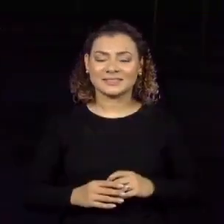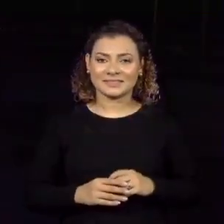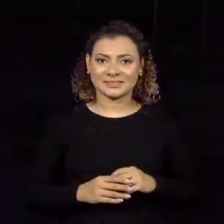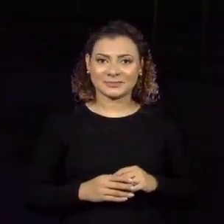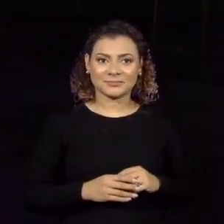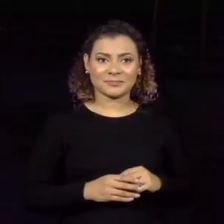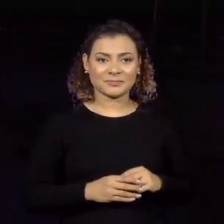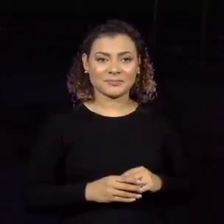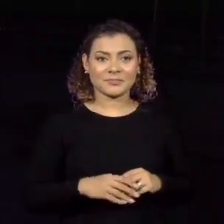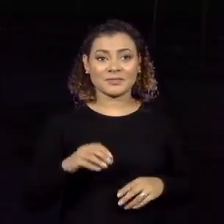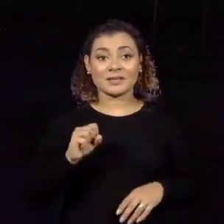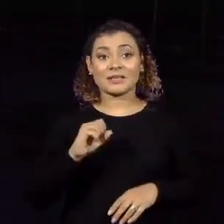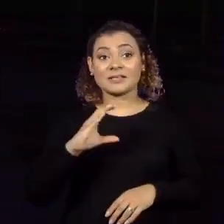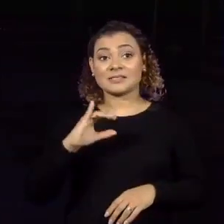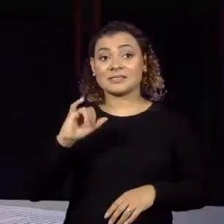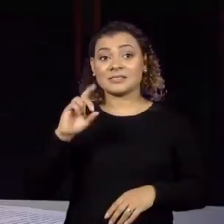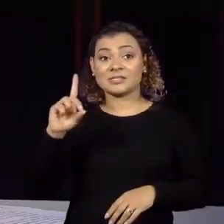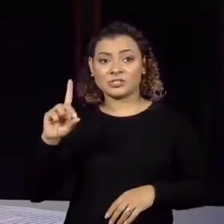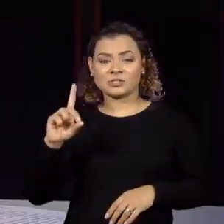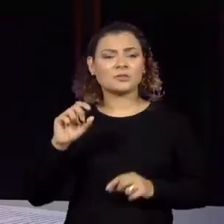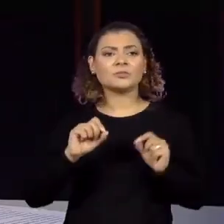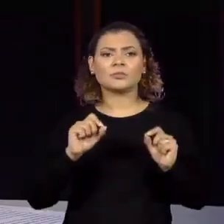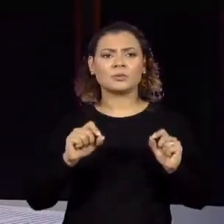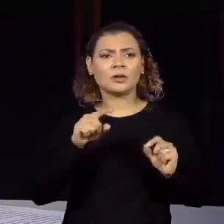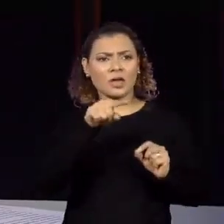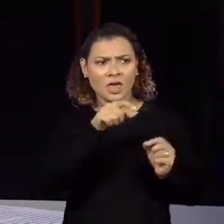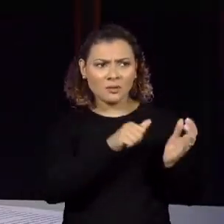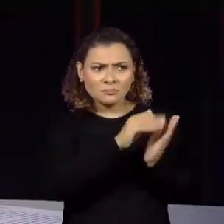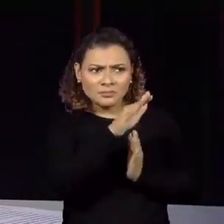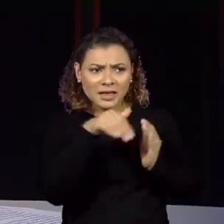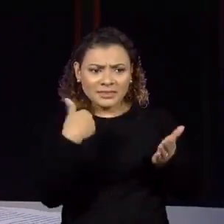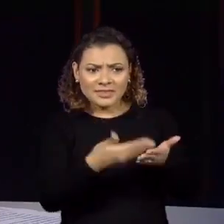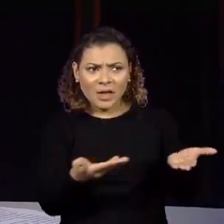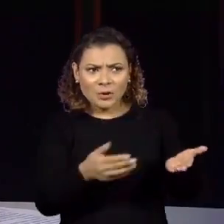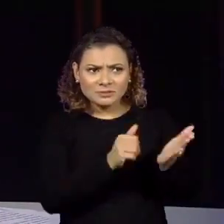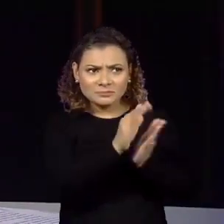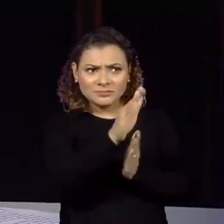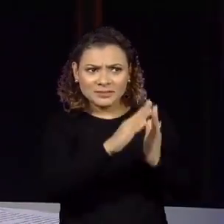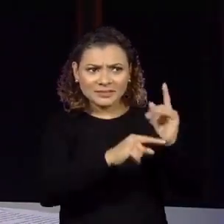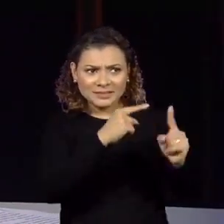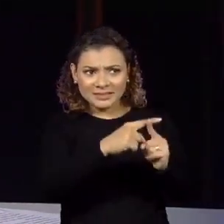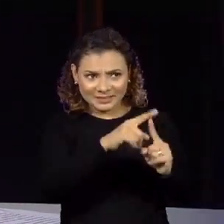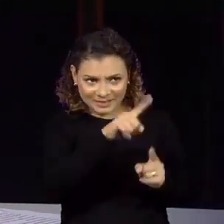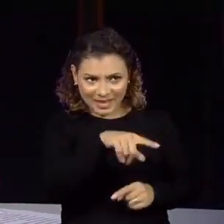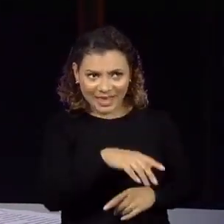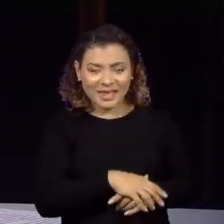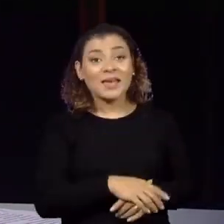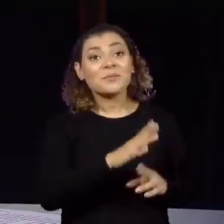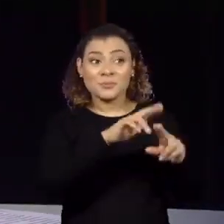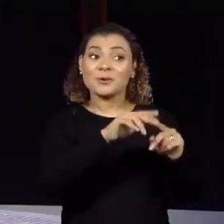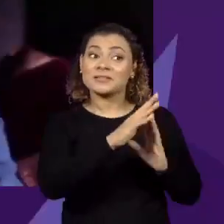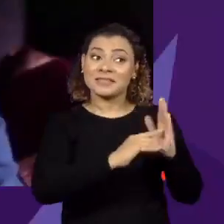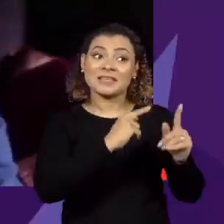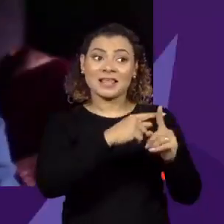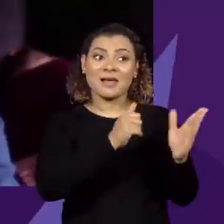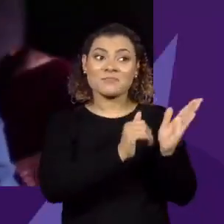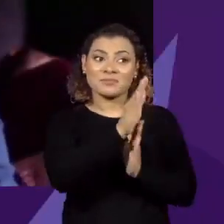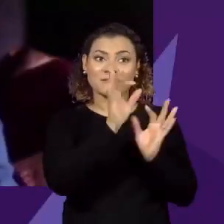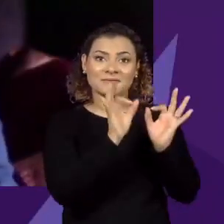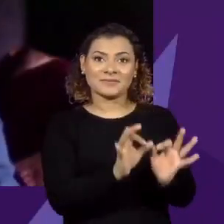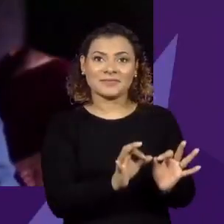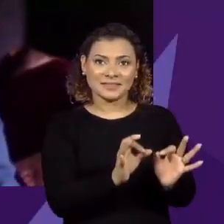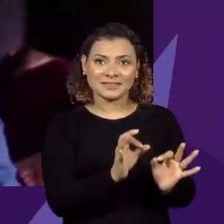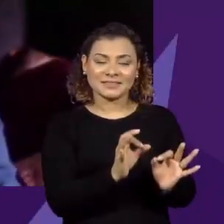O Cid Guerreiro, ele ainda está excomungado, ele está falando aqui da igreja que te